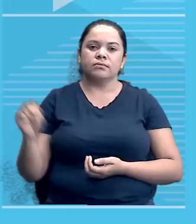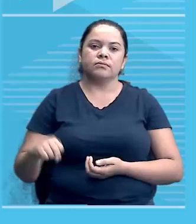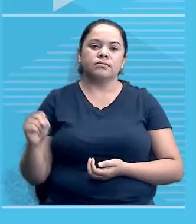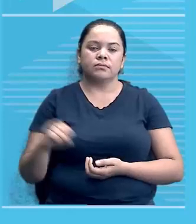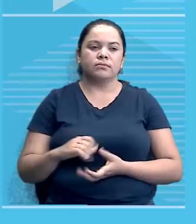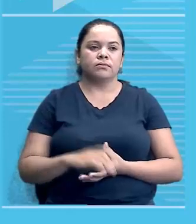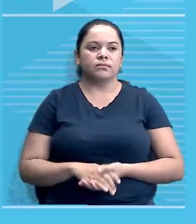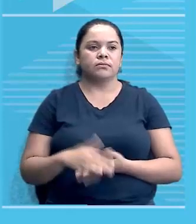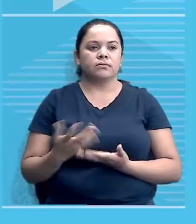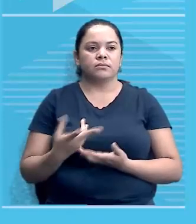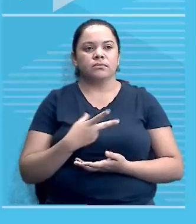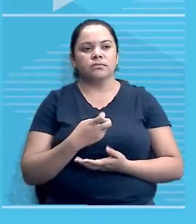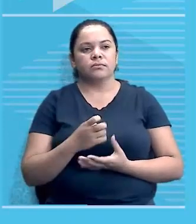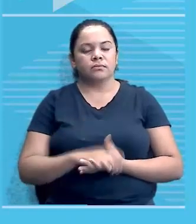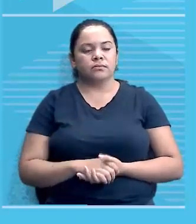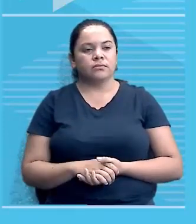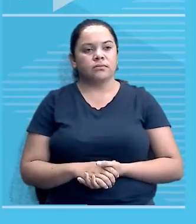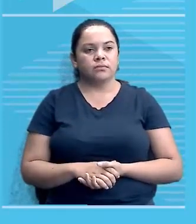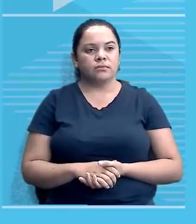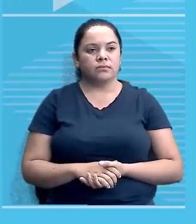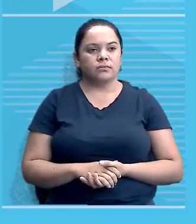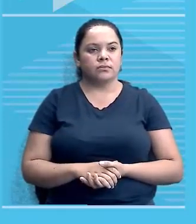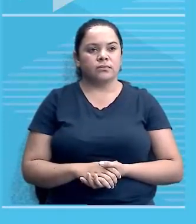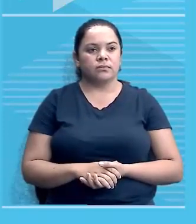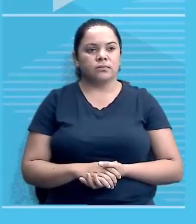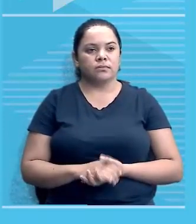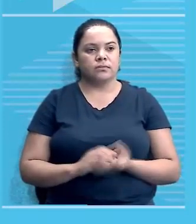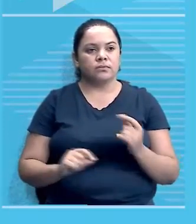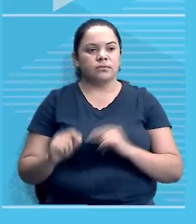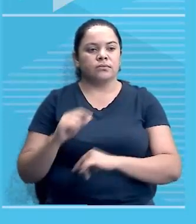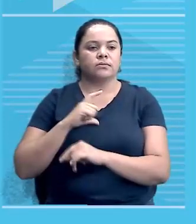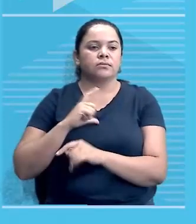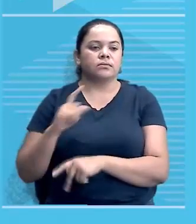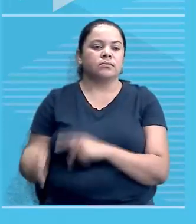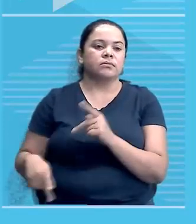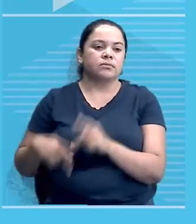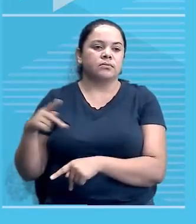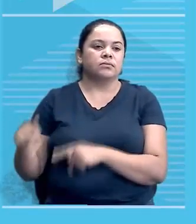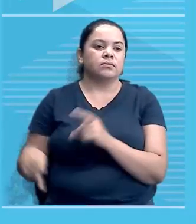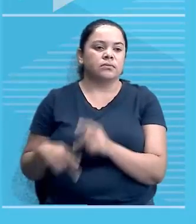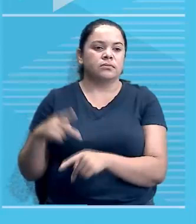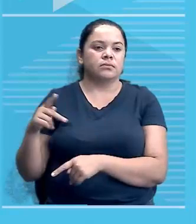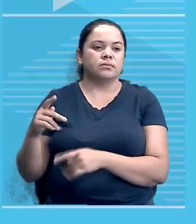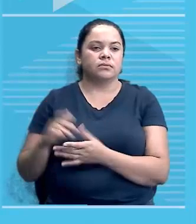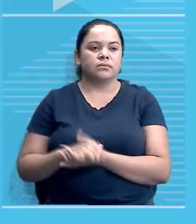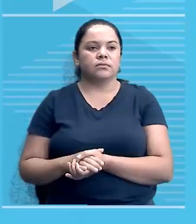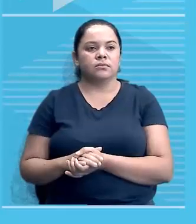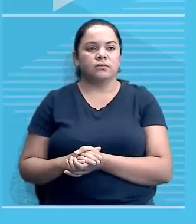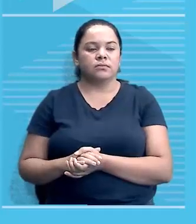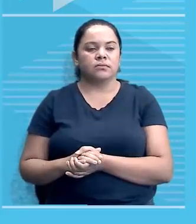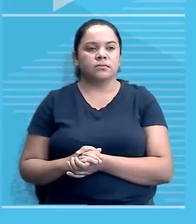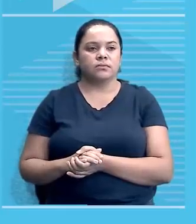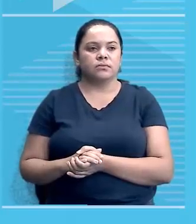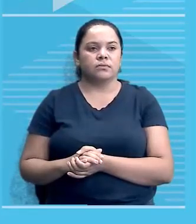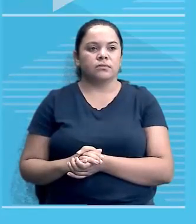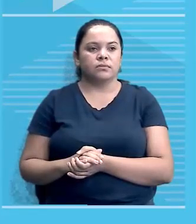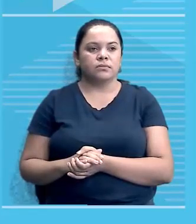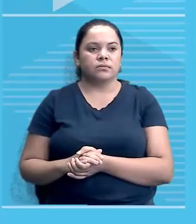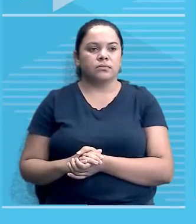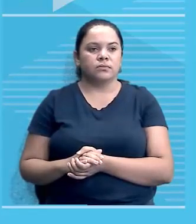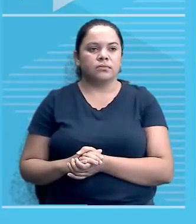que você está diante de um povo, né? De uma nação que ocupa outras